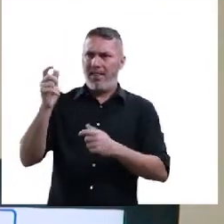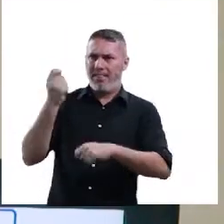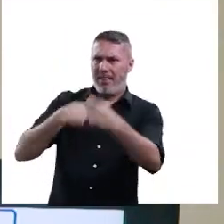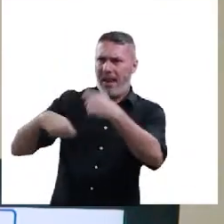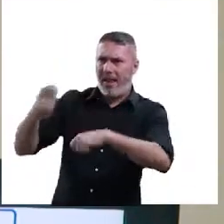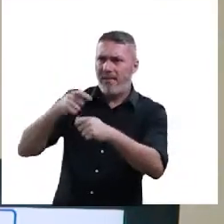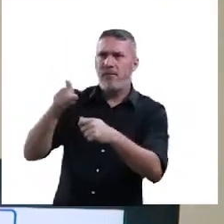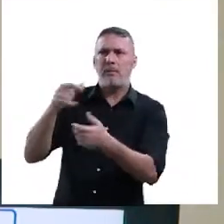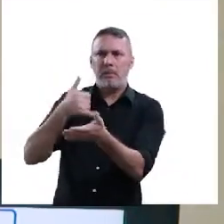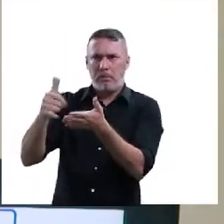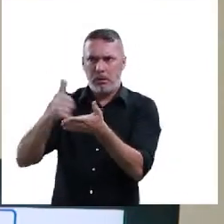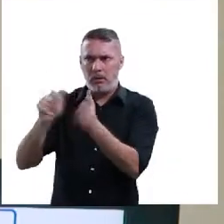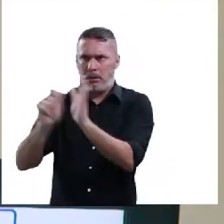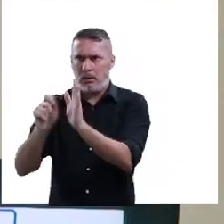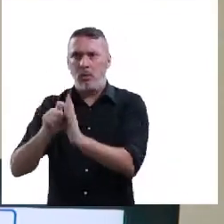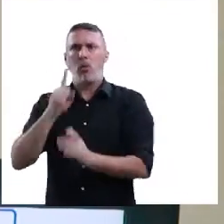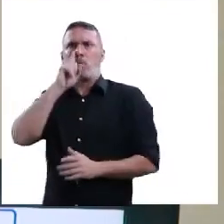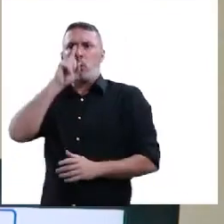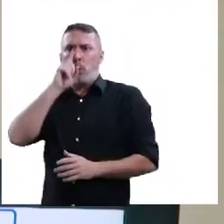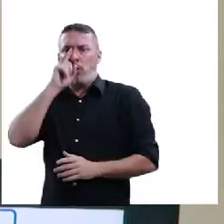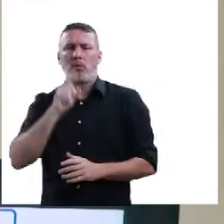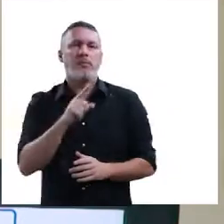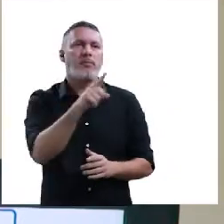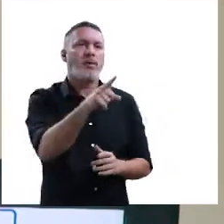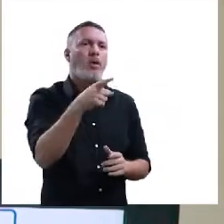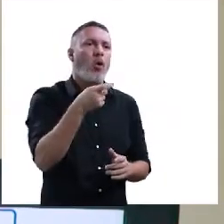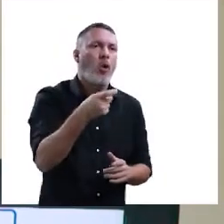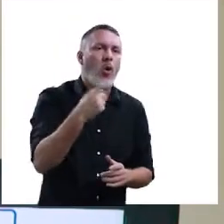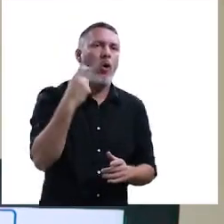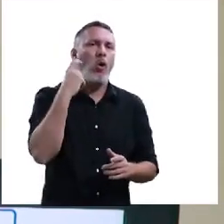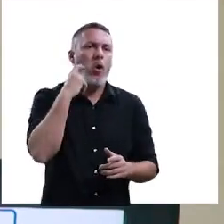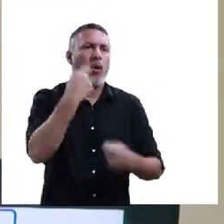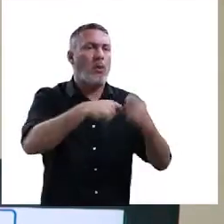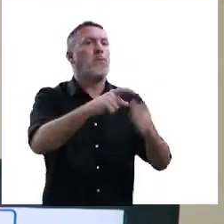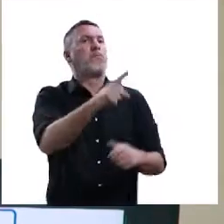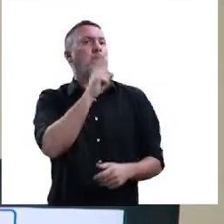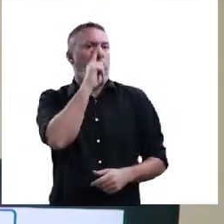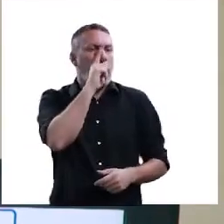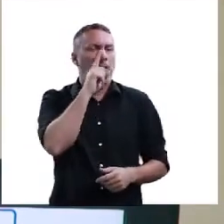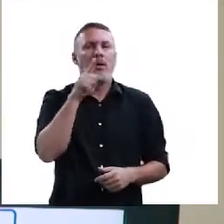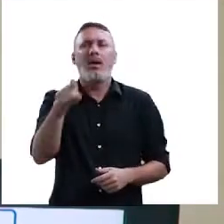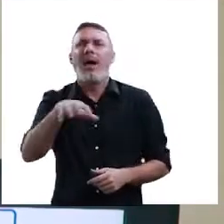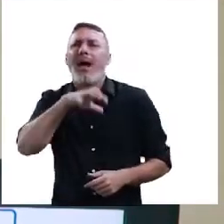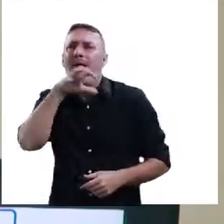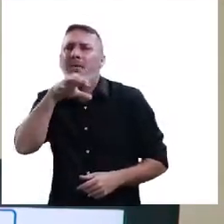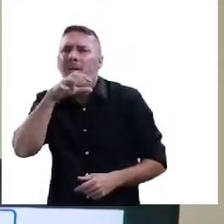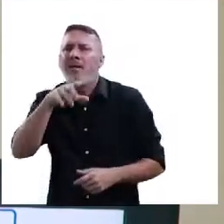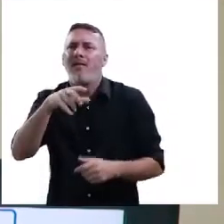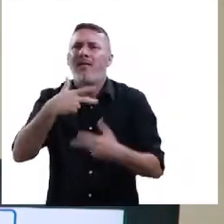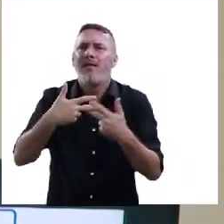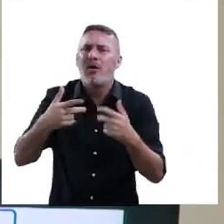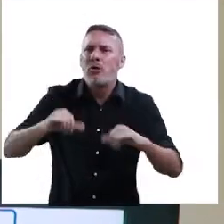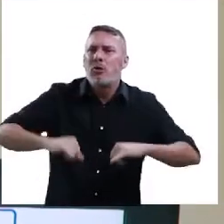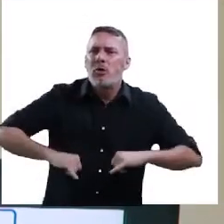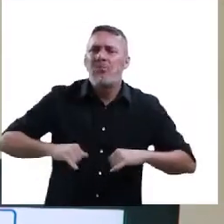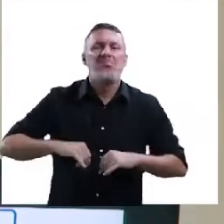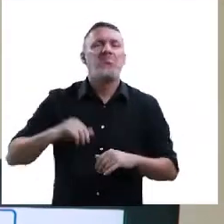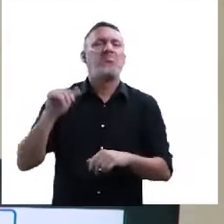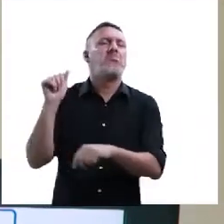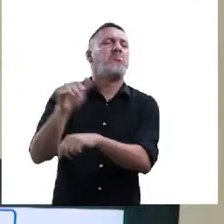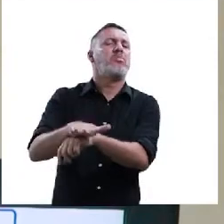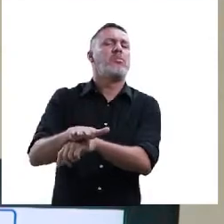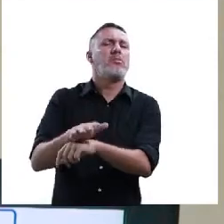não vê como a mesma problemática quando ele vê a questão das armas, quando ele vê a questão das drogas, também a violência contra os animais?